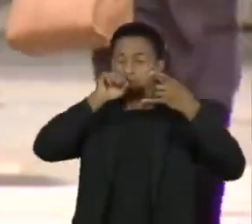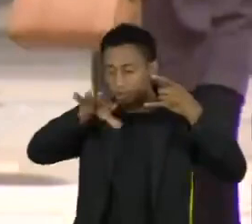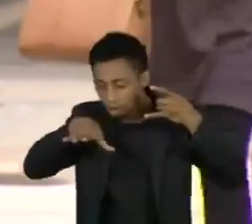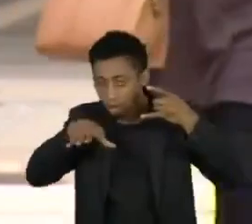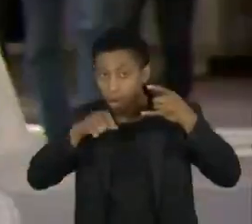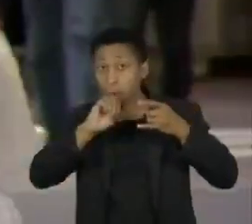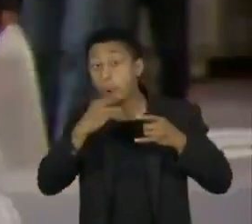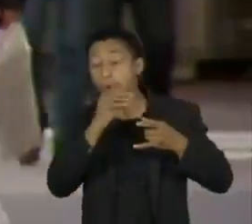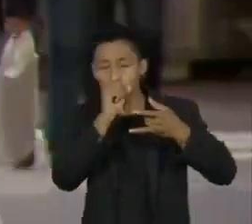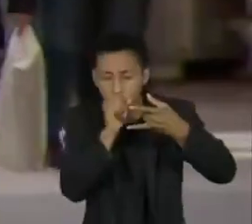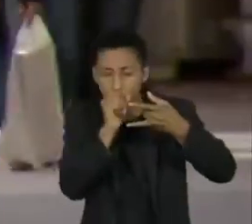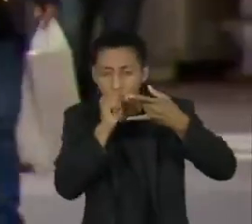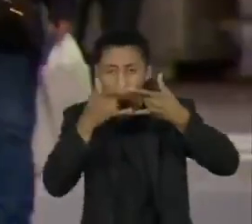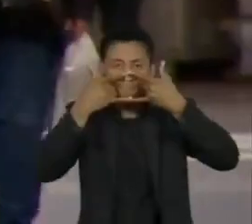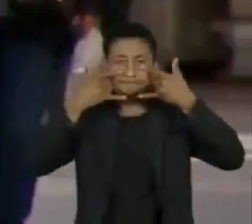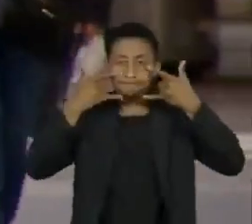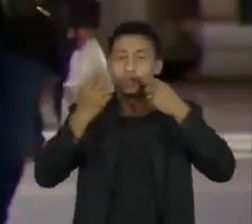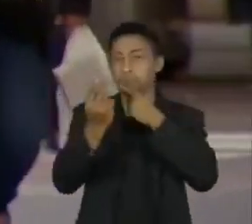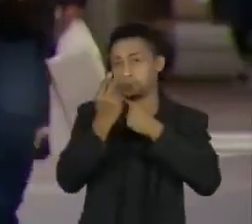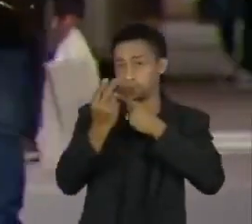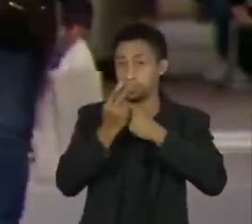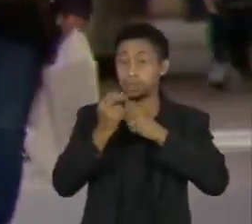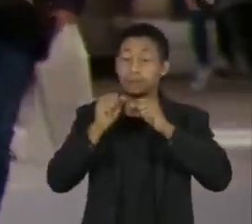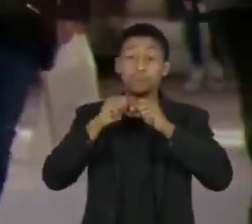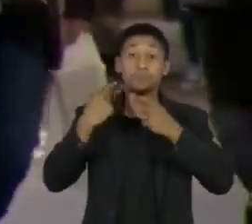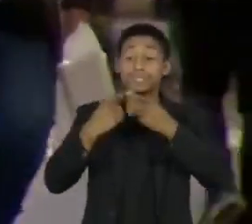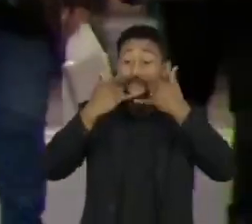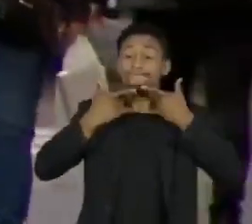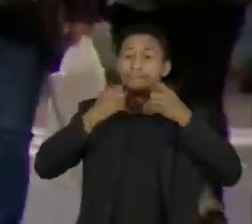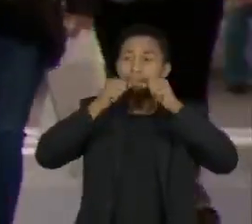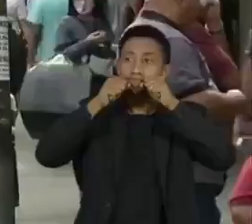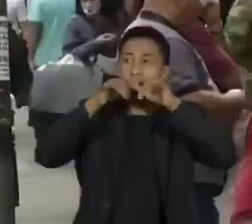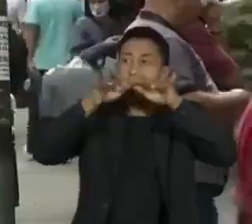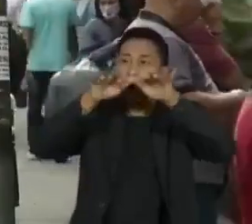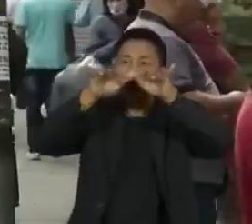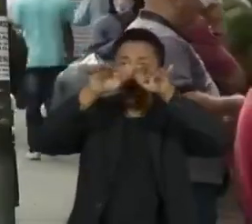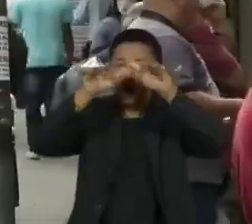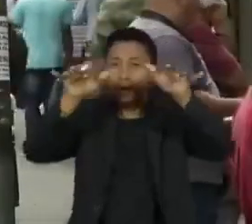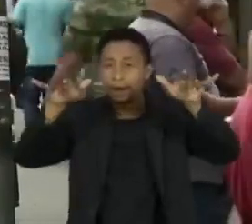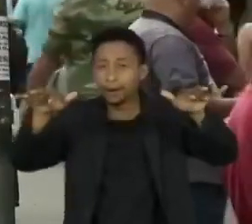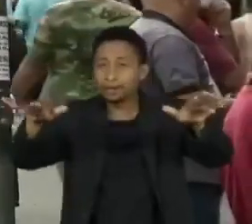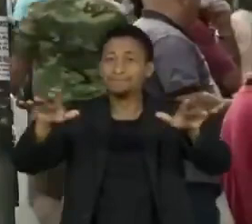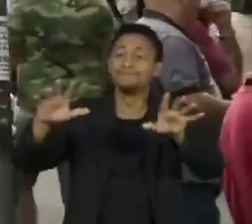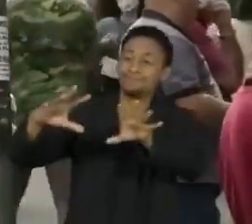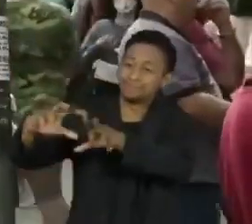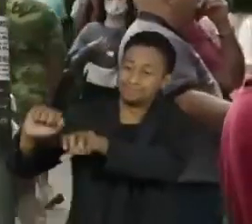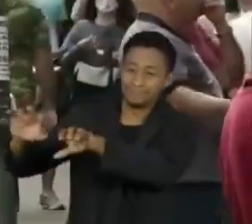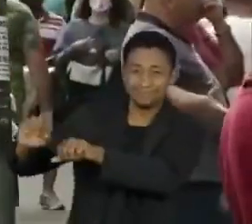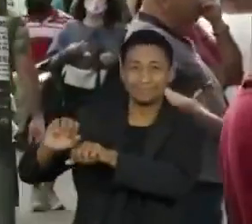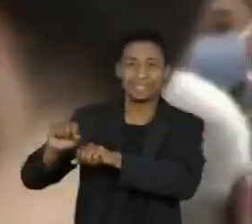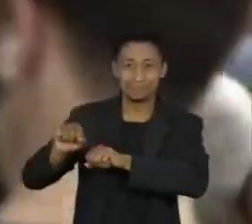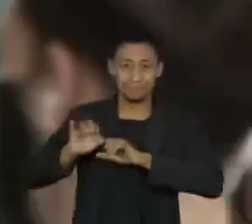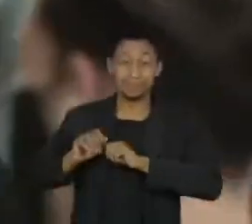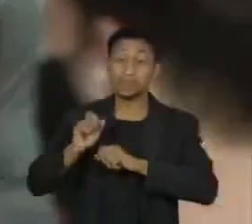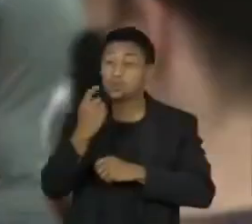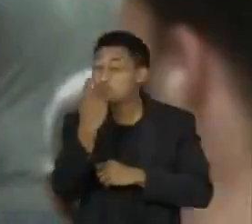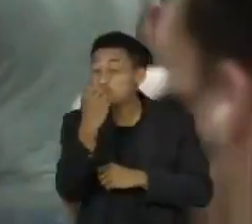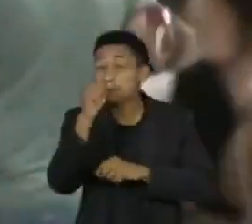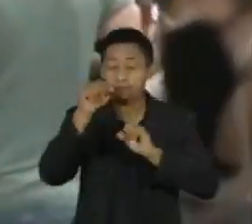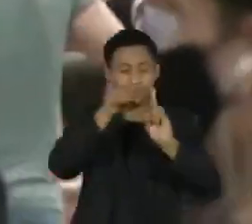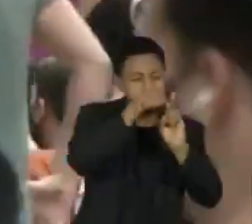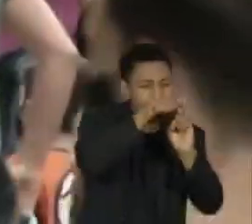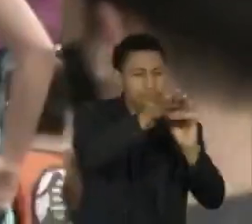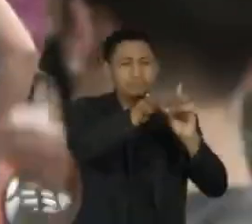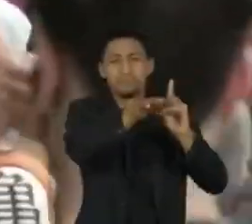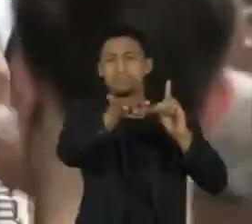tosse. Essas gotas minúsculas que se espalham no ar e caem por gravidade são altamente contagiantes. Um único espirro de alguém infectado